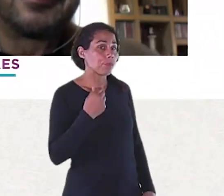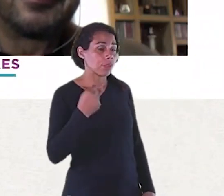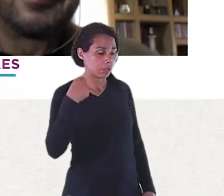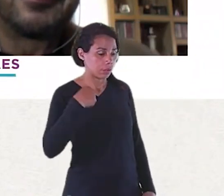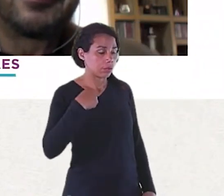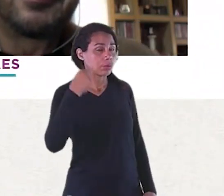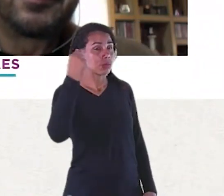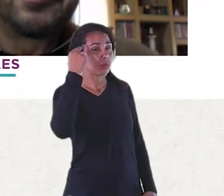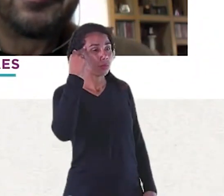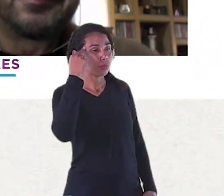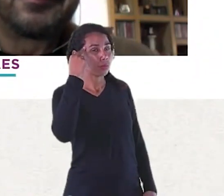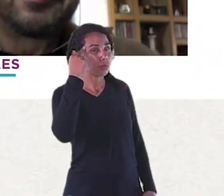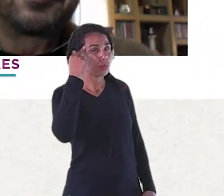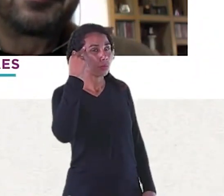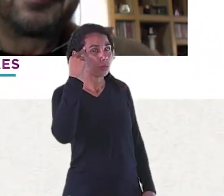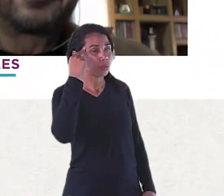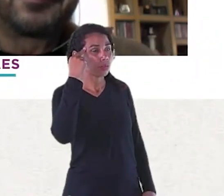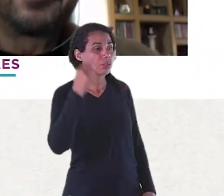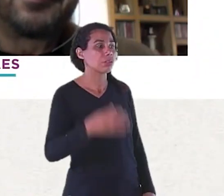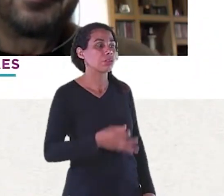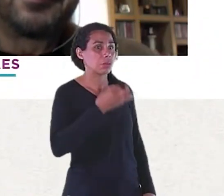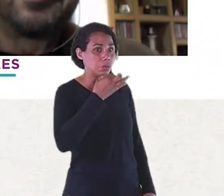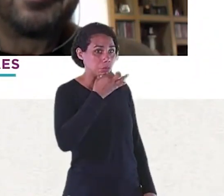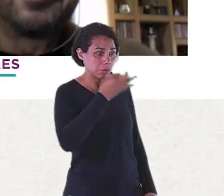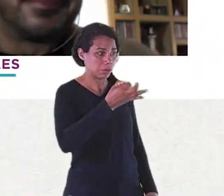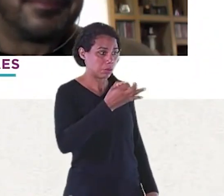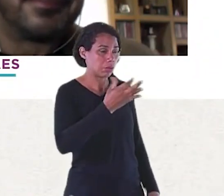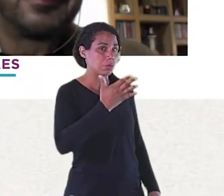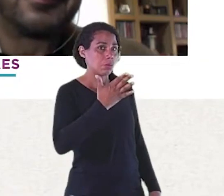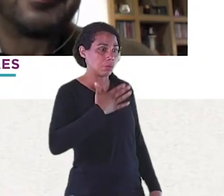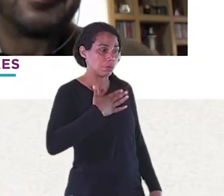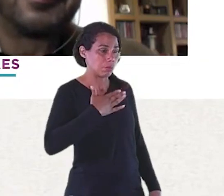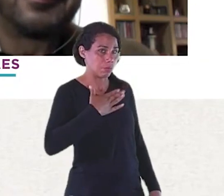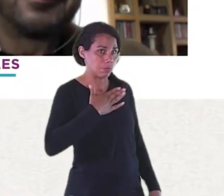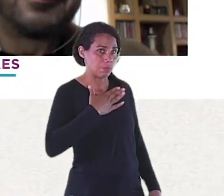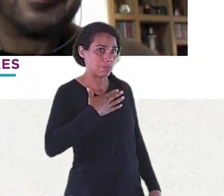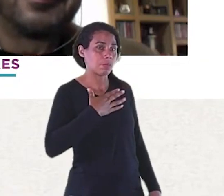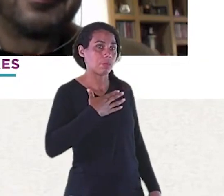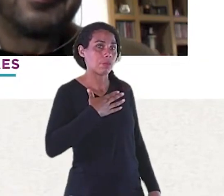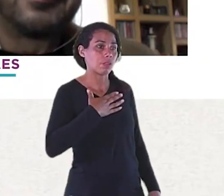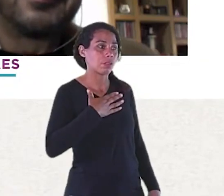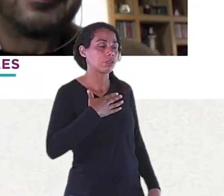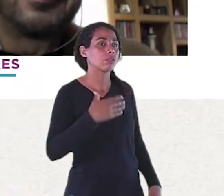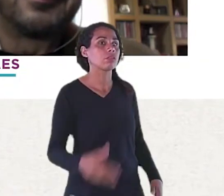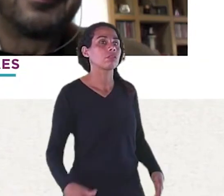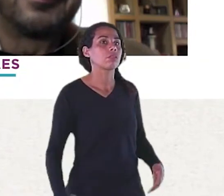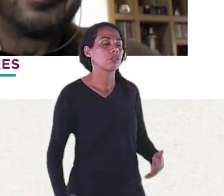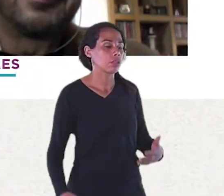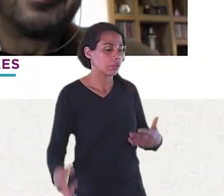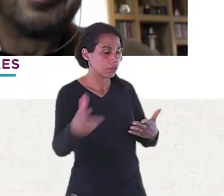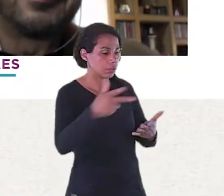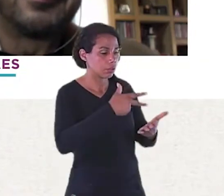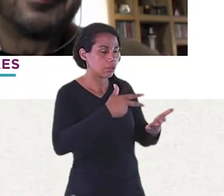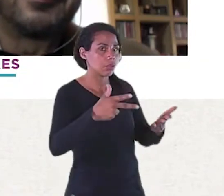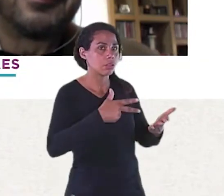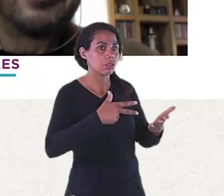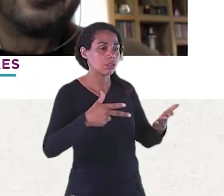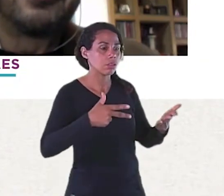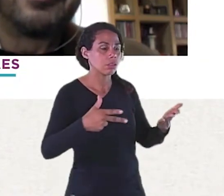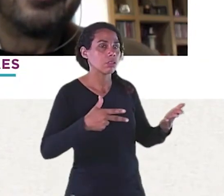Artístico Na minha opinião Por exemplo Eu imagino E vejo assim Na minha frente O Alfa 147 Aquele